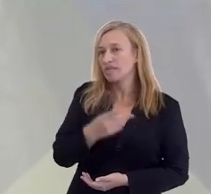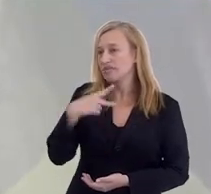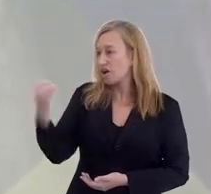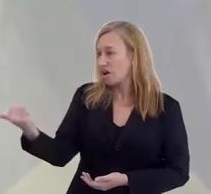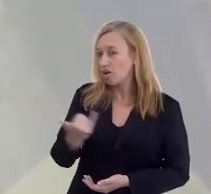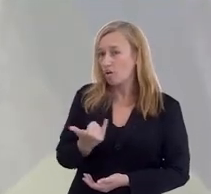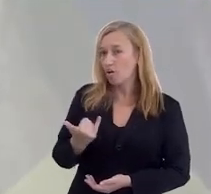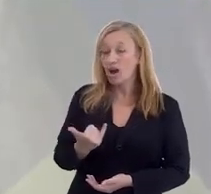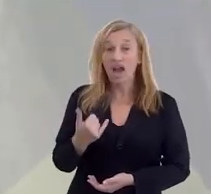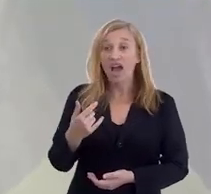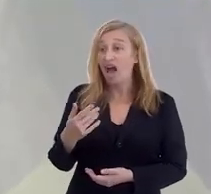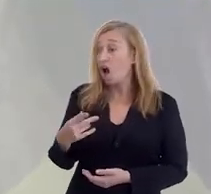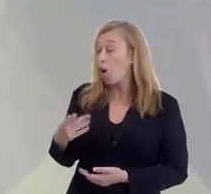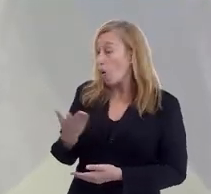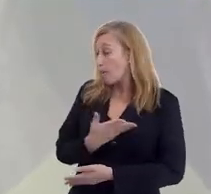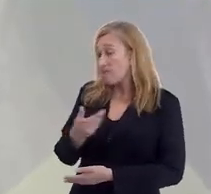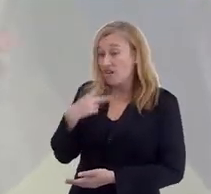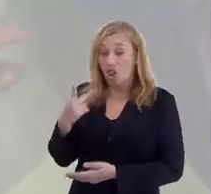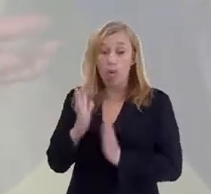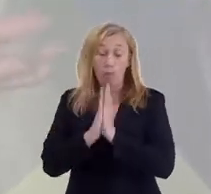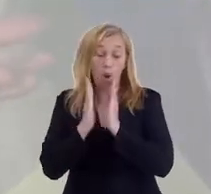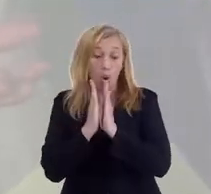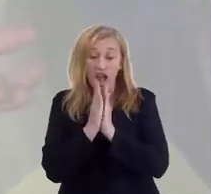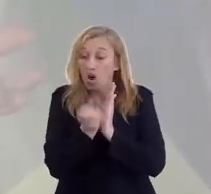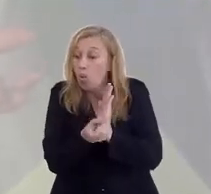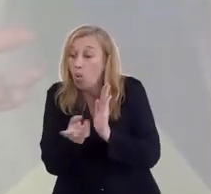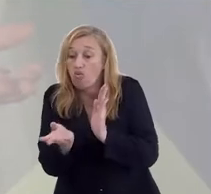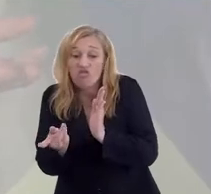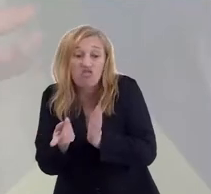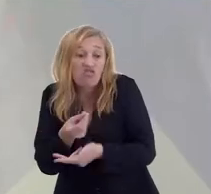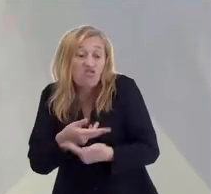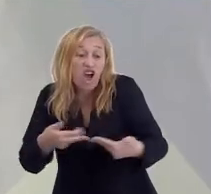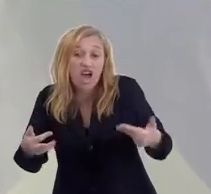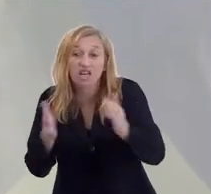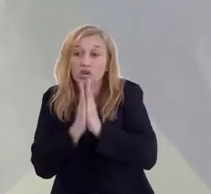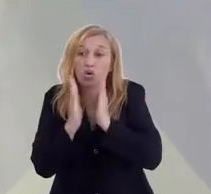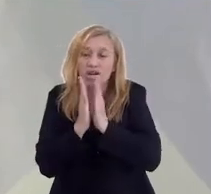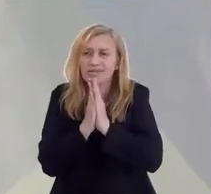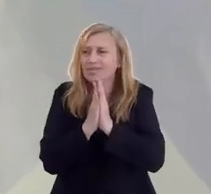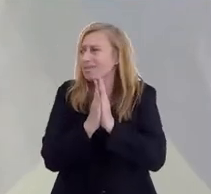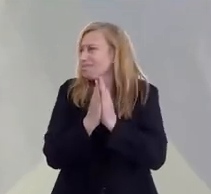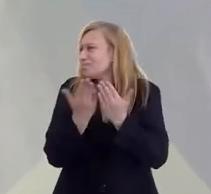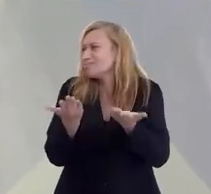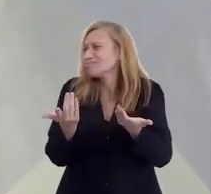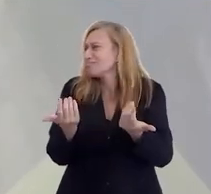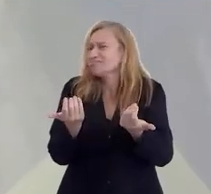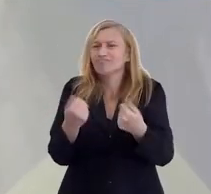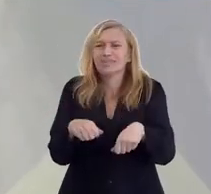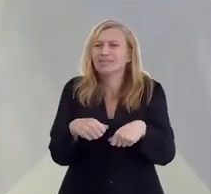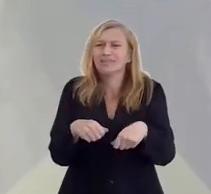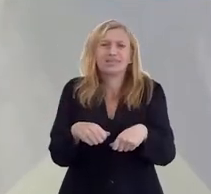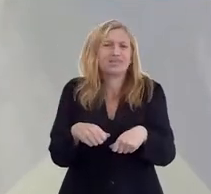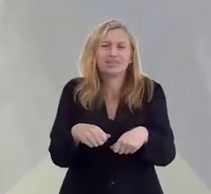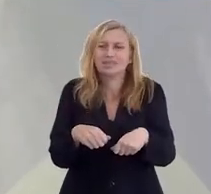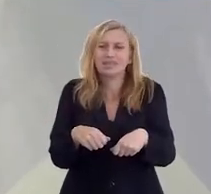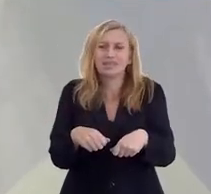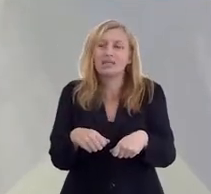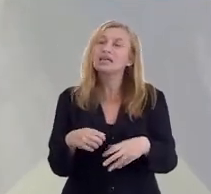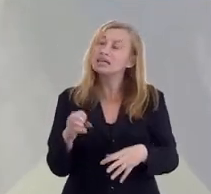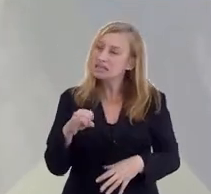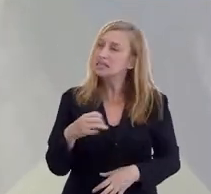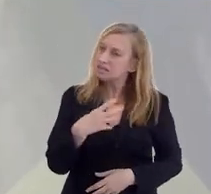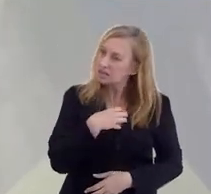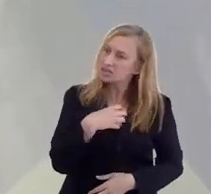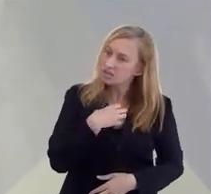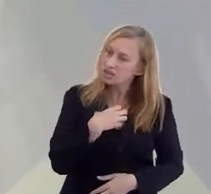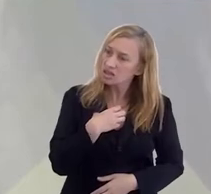não sei quantas orações. Eu disse, não, mas não tem que oração, medo do coração. Então, quando você sentir vontade, você faz.